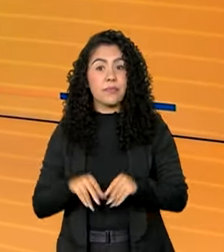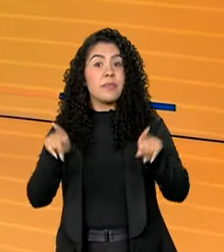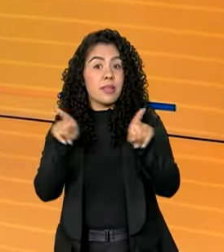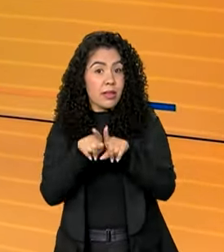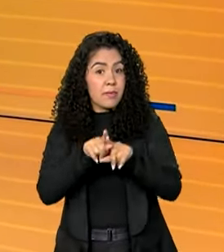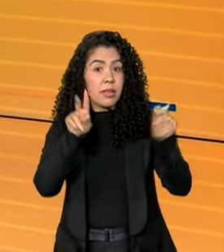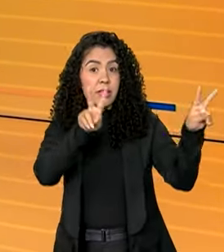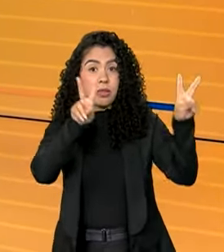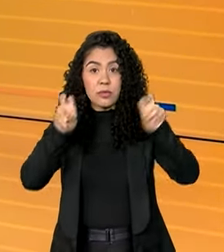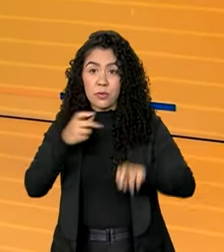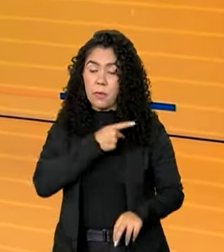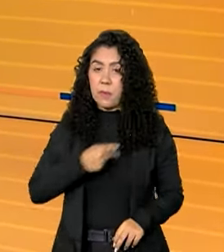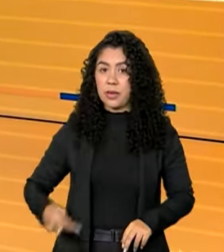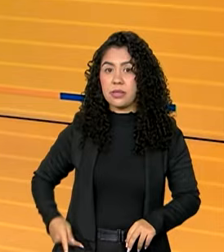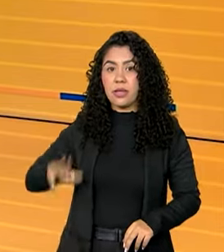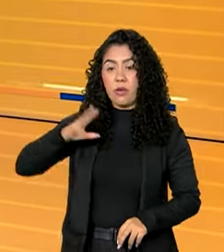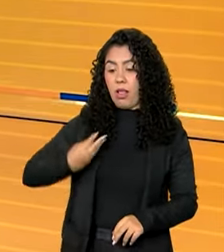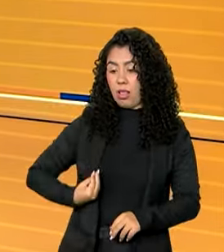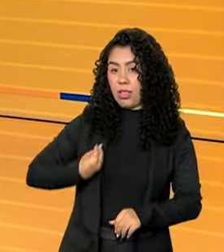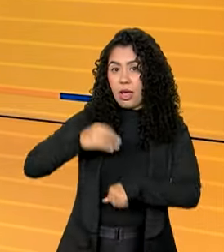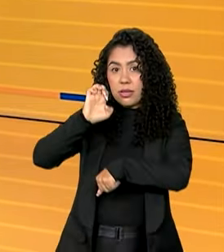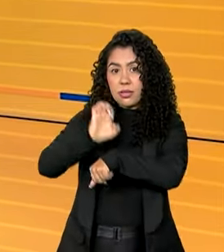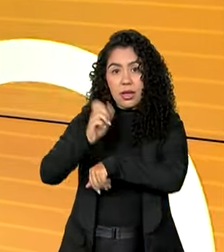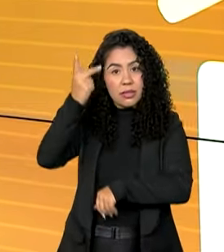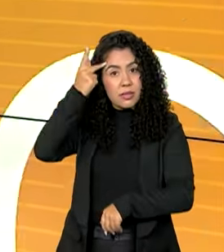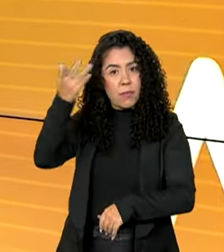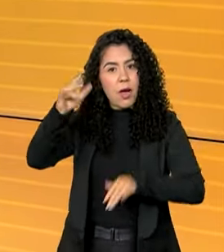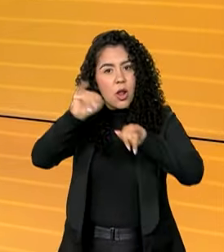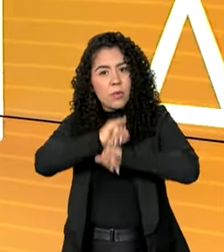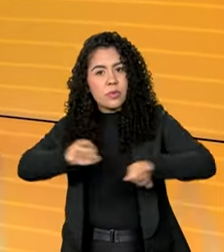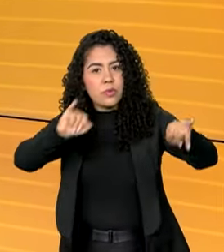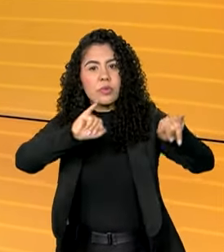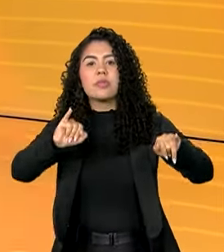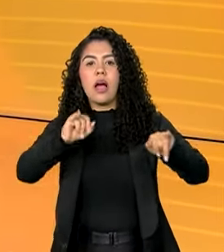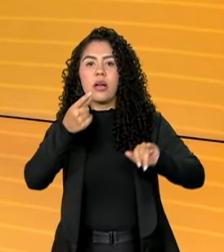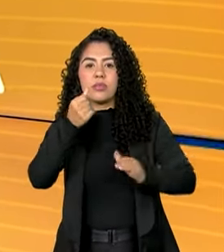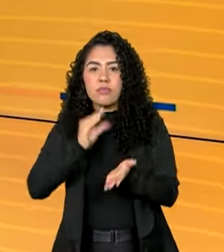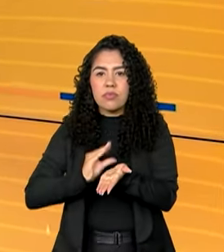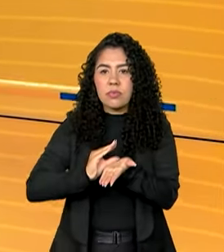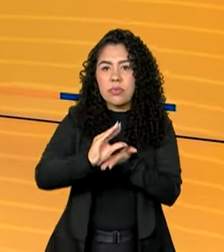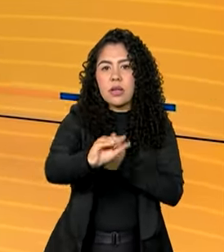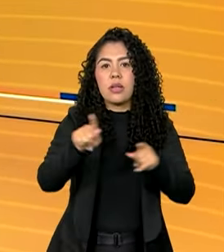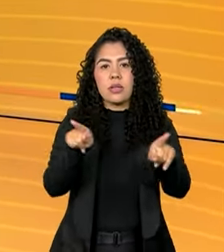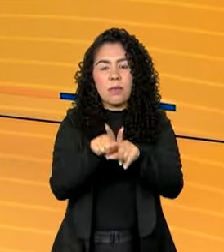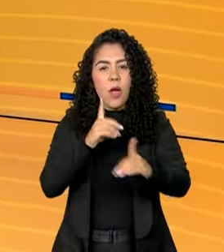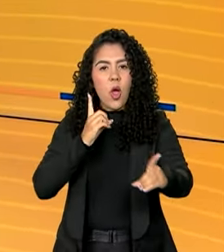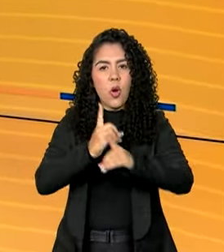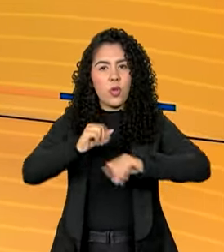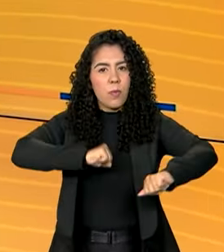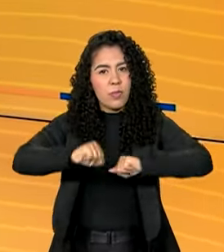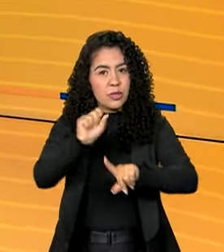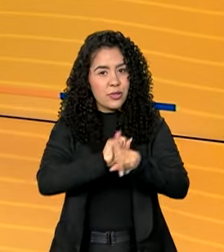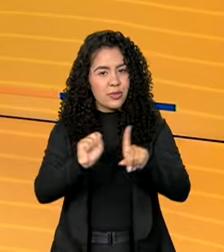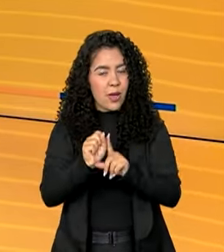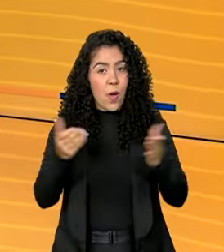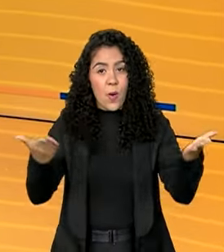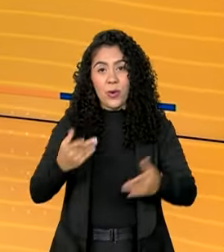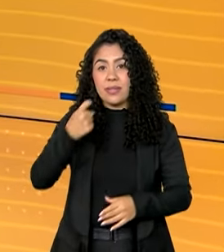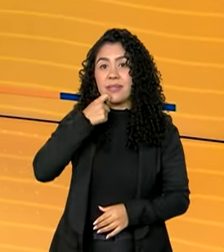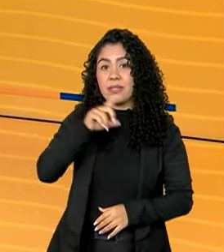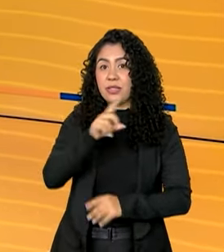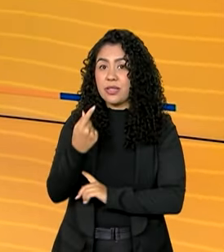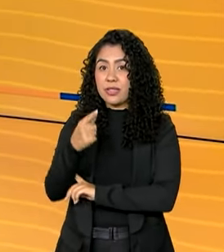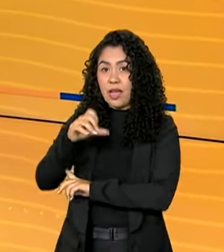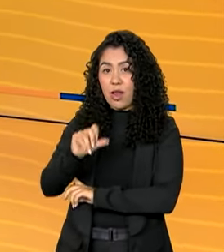mais, o presidente Lula está em São Paulo para anúncios de investimento e encontro com movimentos sociais. Sexta-feira,